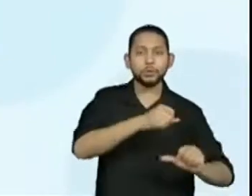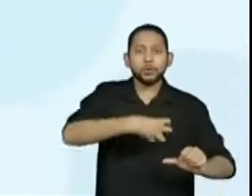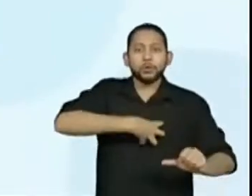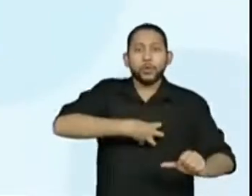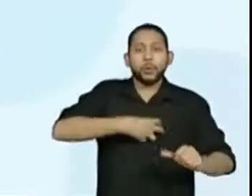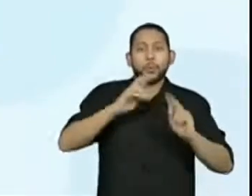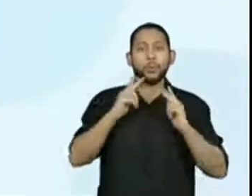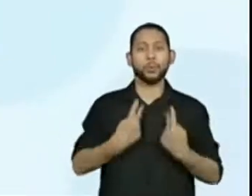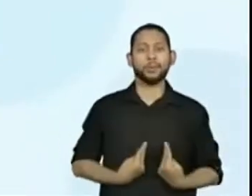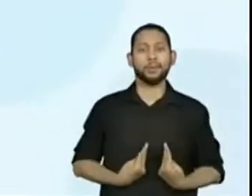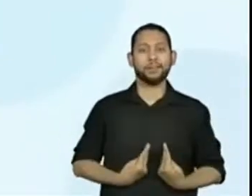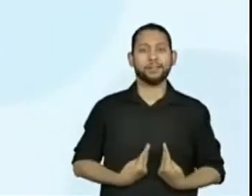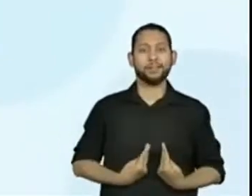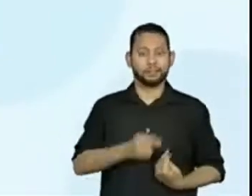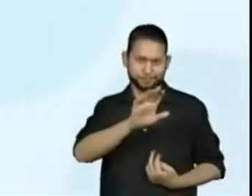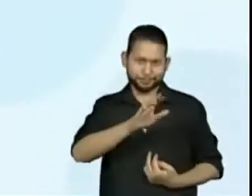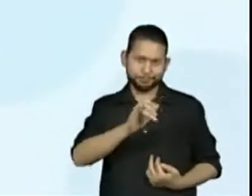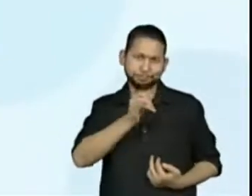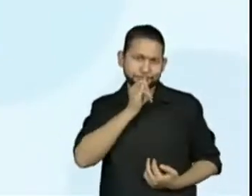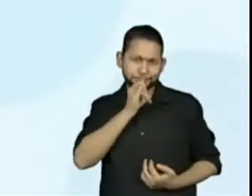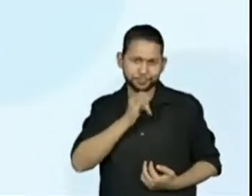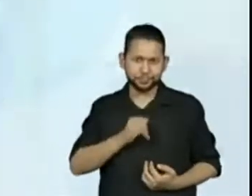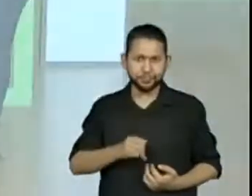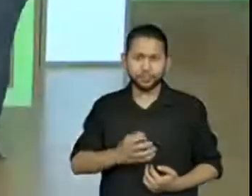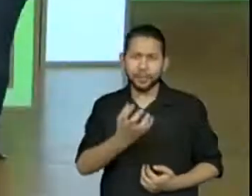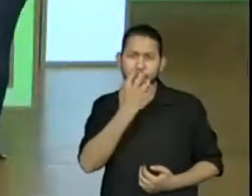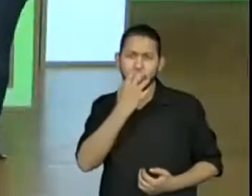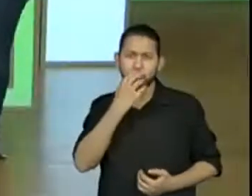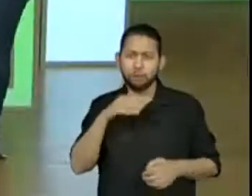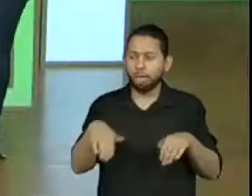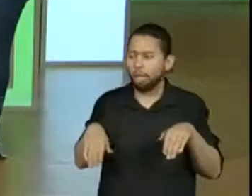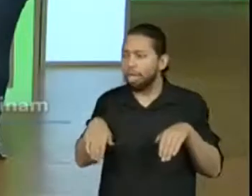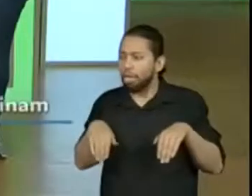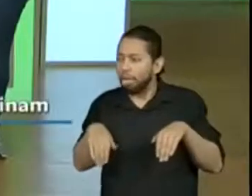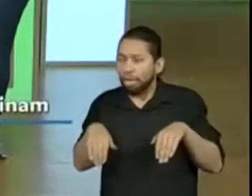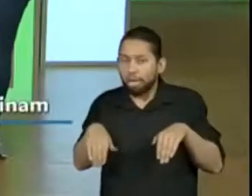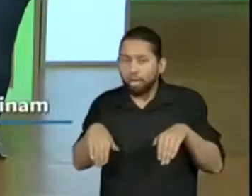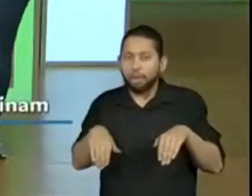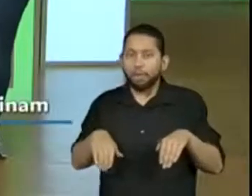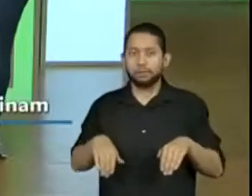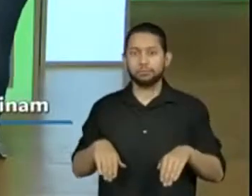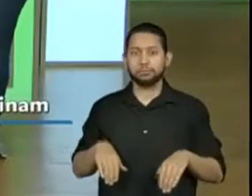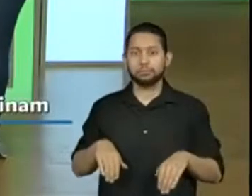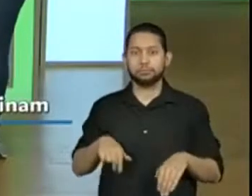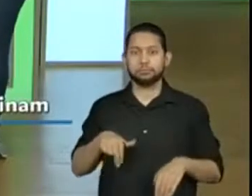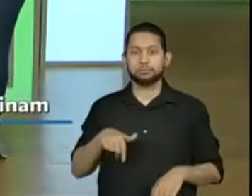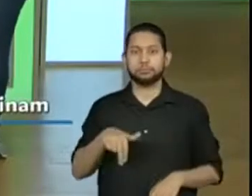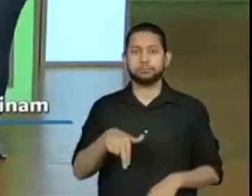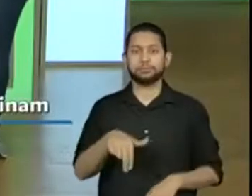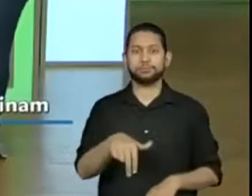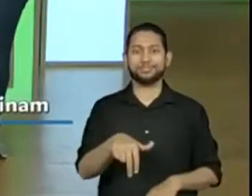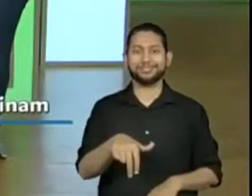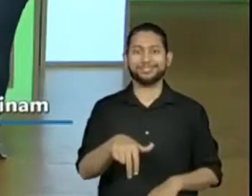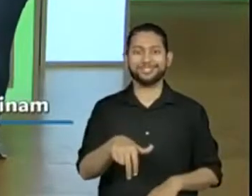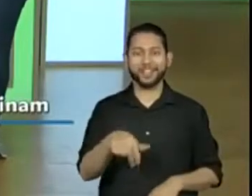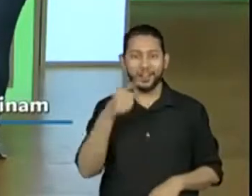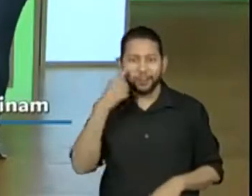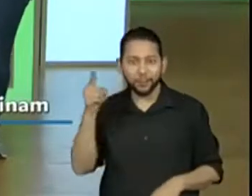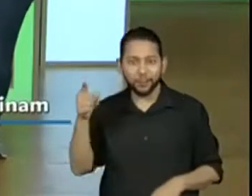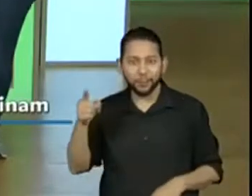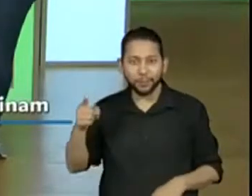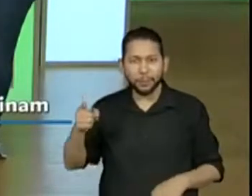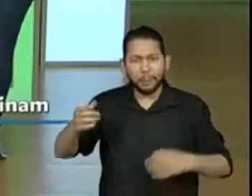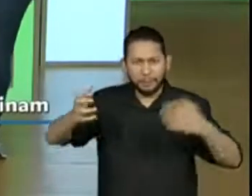eles geralmente têm características que só os humanos teriam. Então, esse negócio de arrogância, ganância,